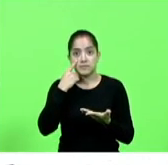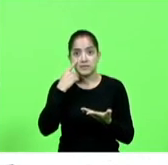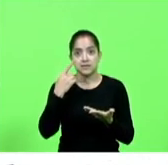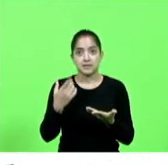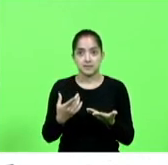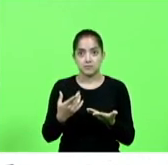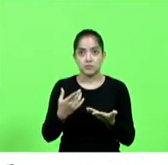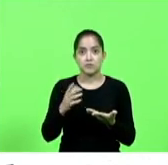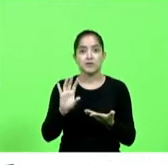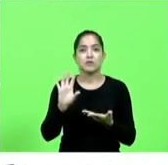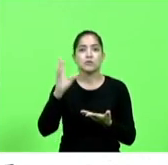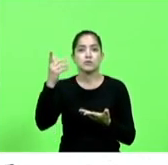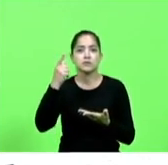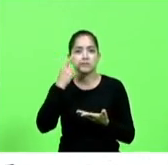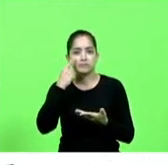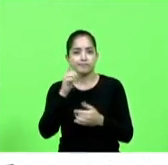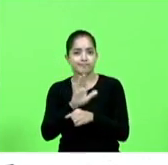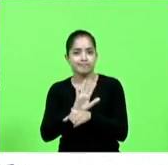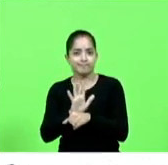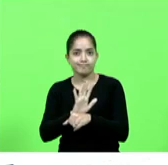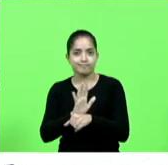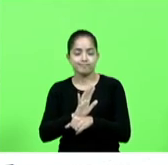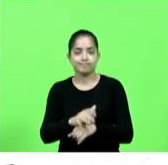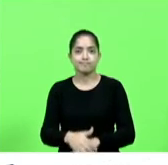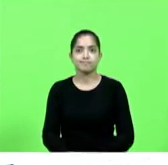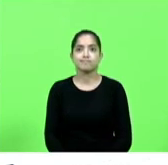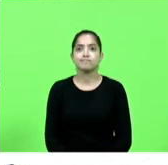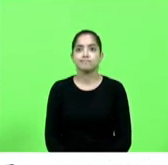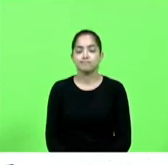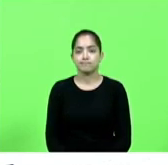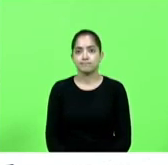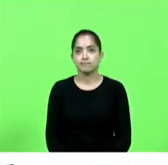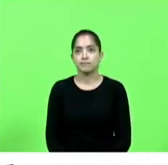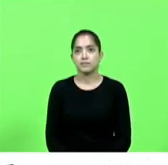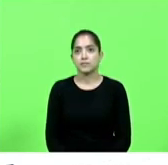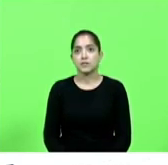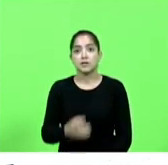essa cena aqui. Tem o vídeo aí preparado? Preste atenção